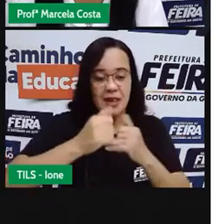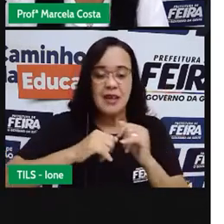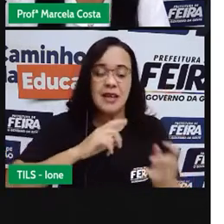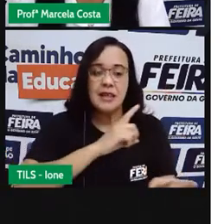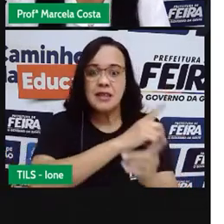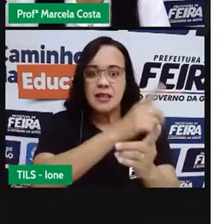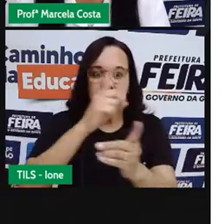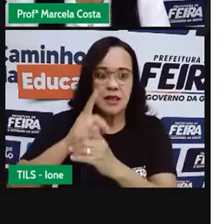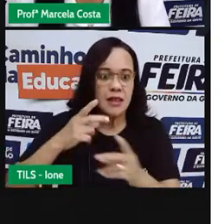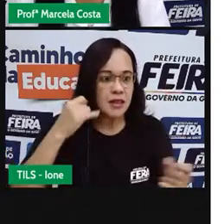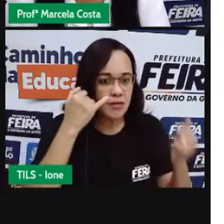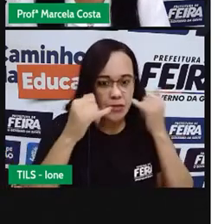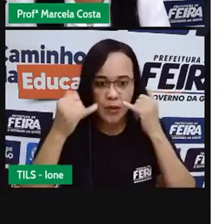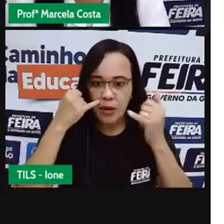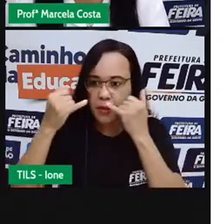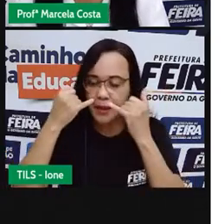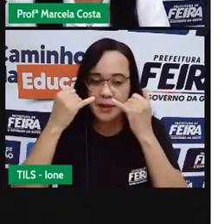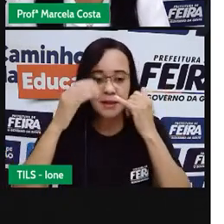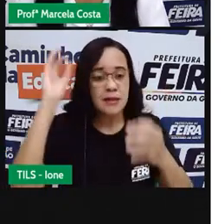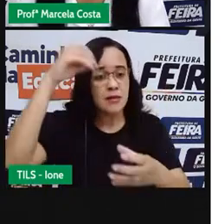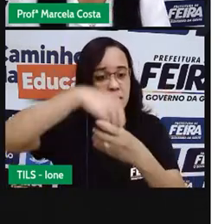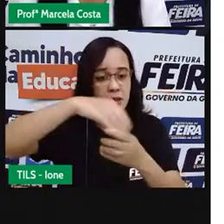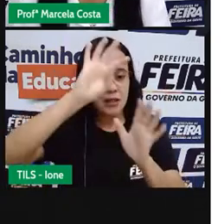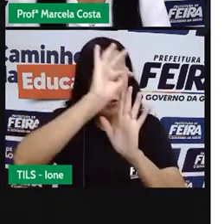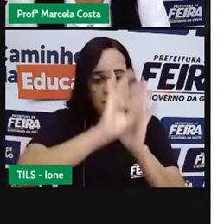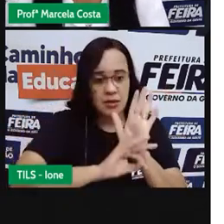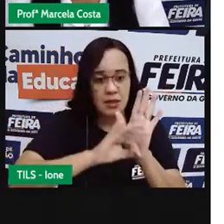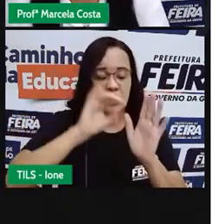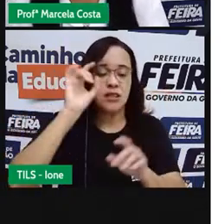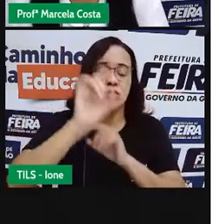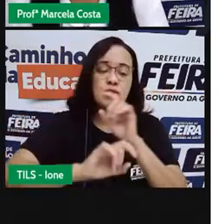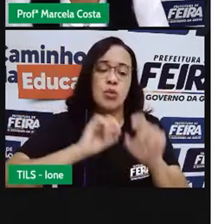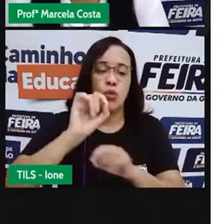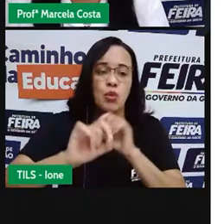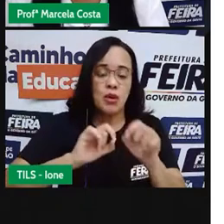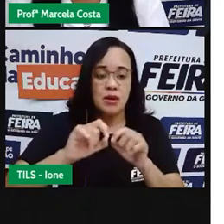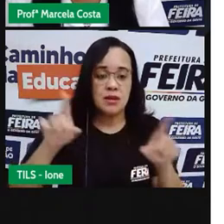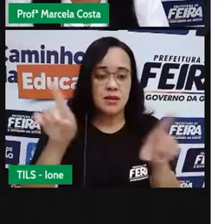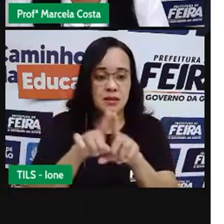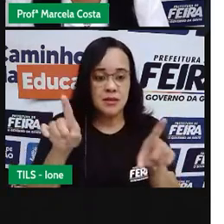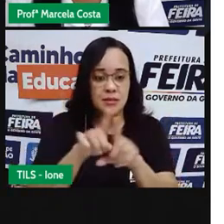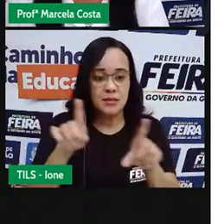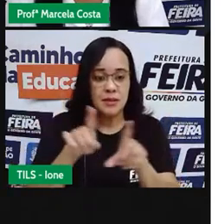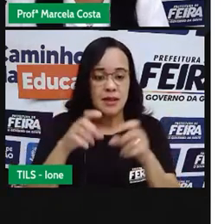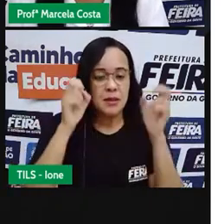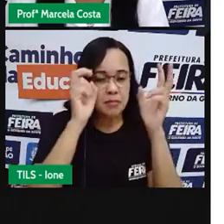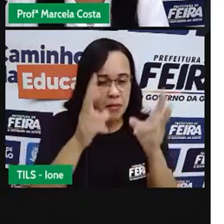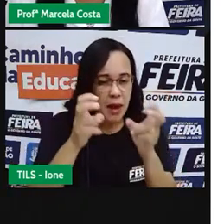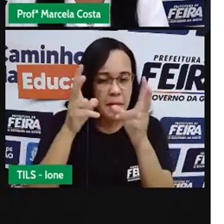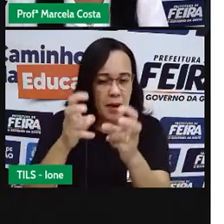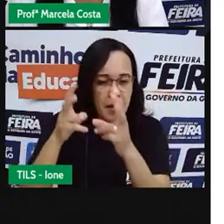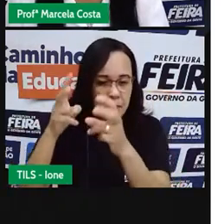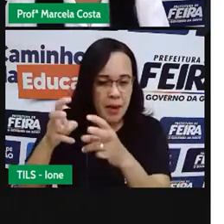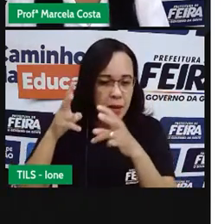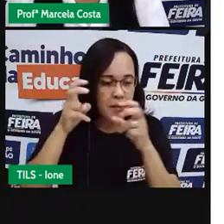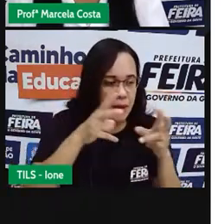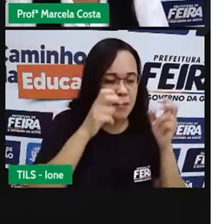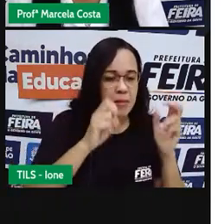nos textos e você também vai aprender a fazer, a reconhecer a sonoridade